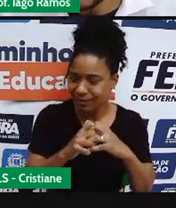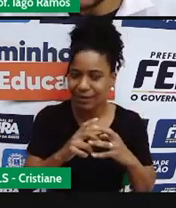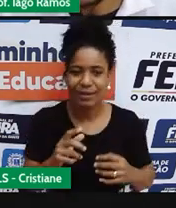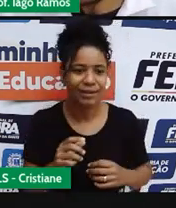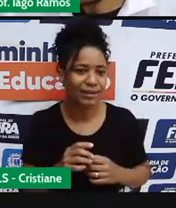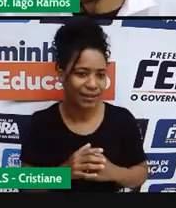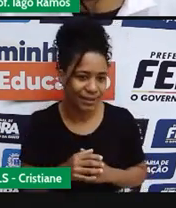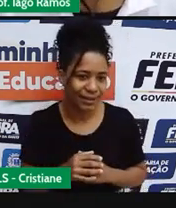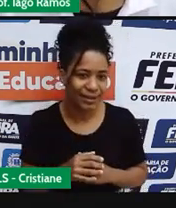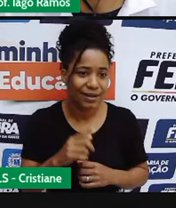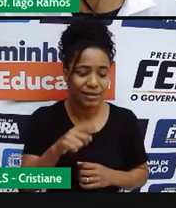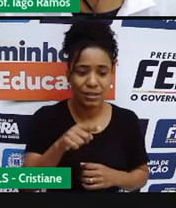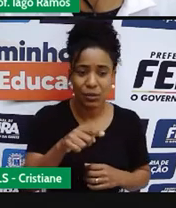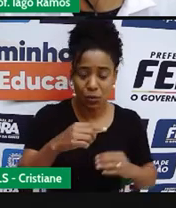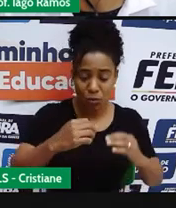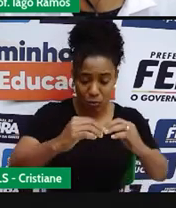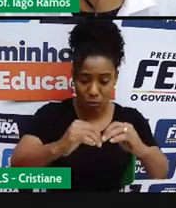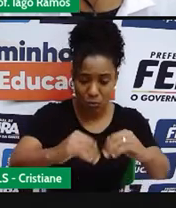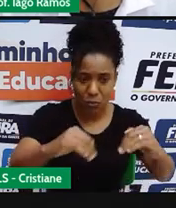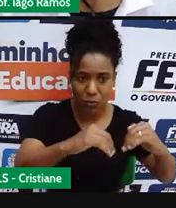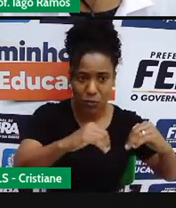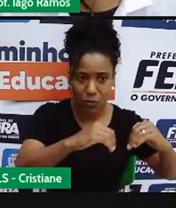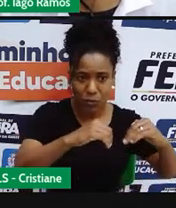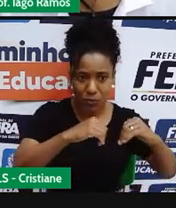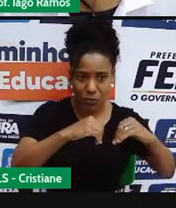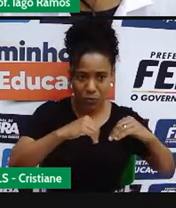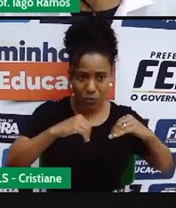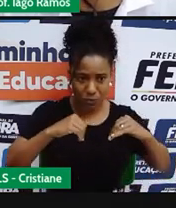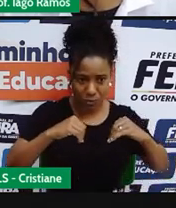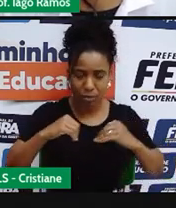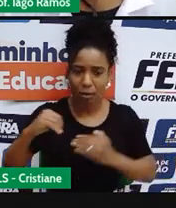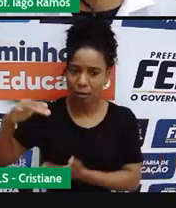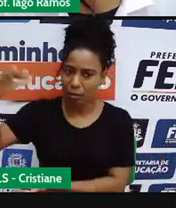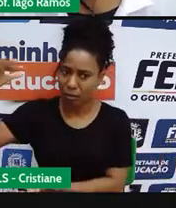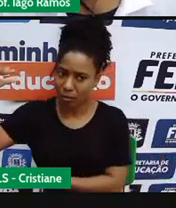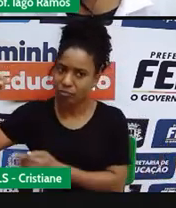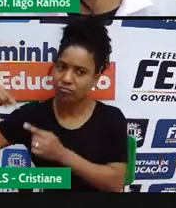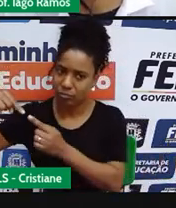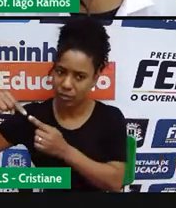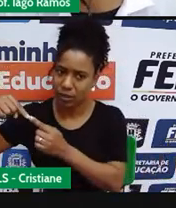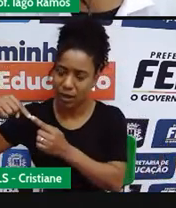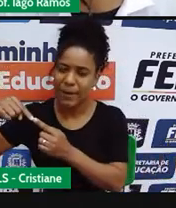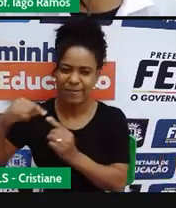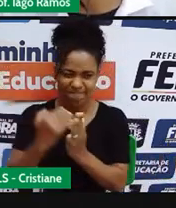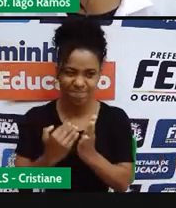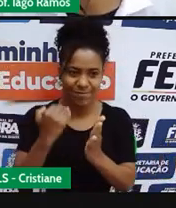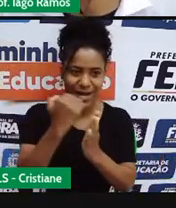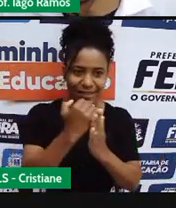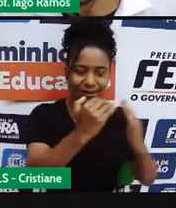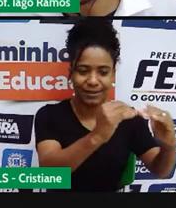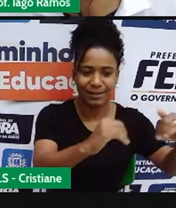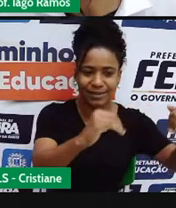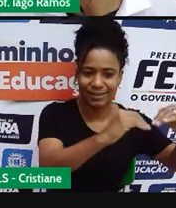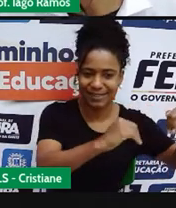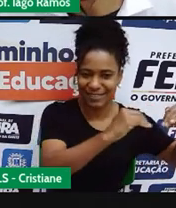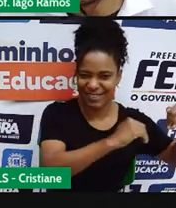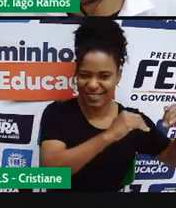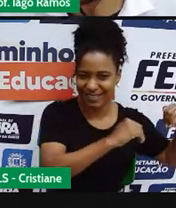aumentando a quantidade de covas para eu plantar um milho, eu vou plantar mais milho.